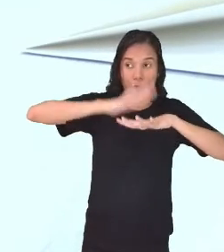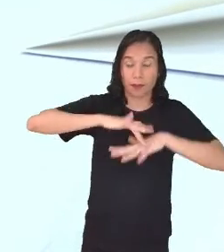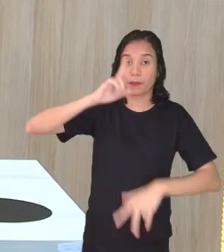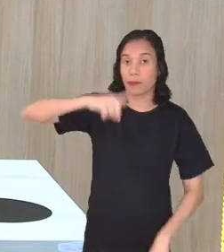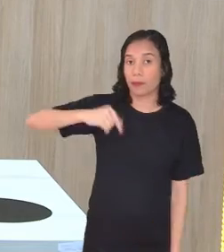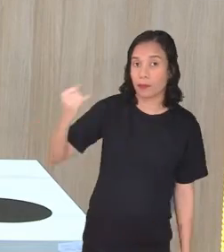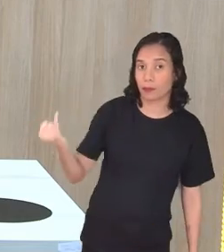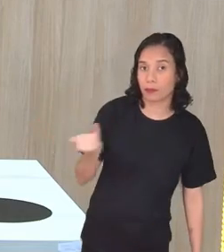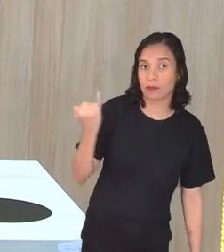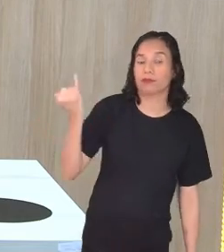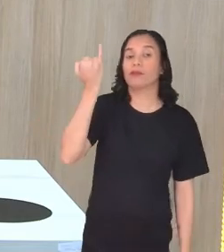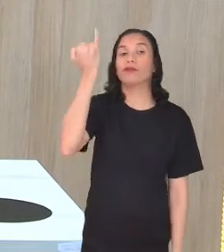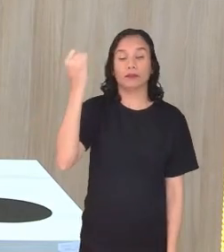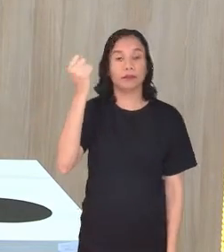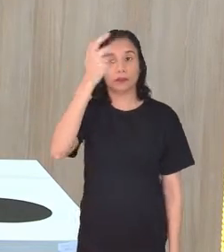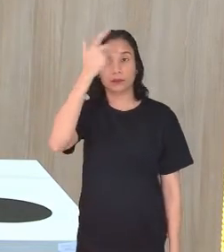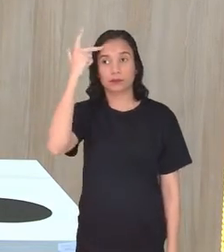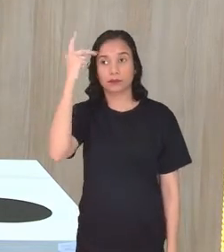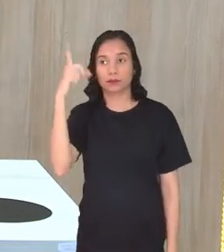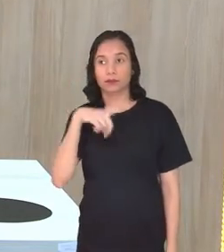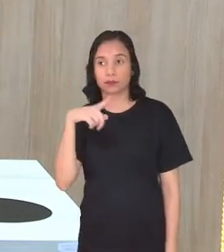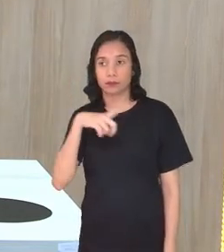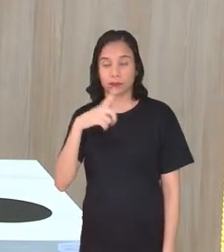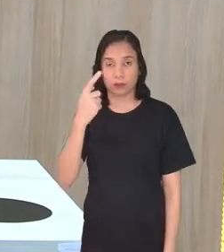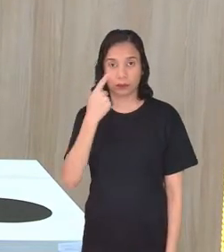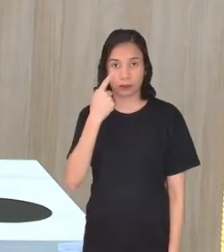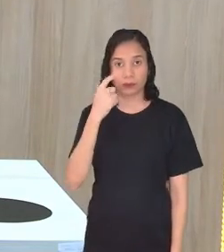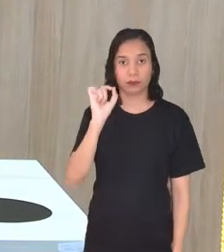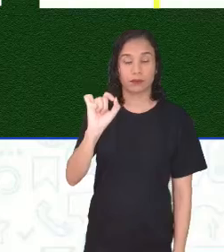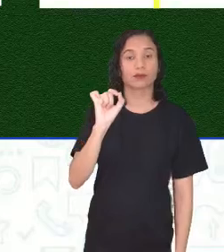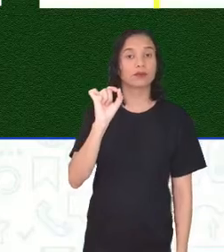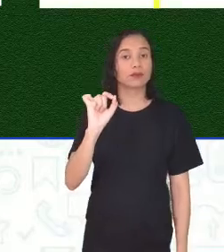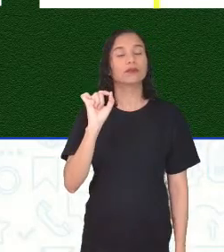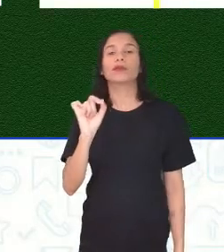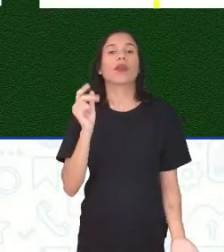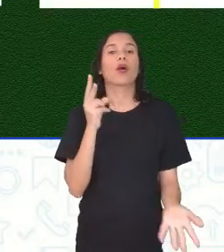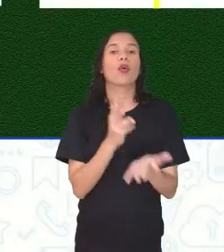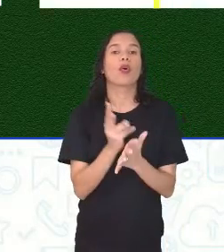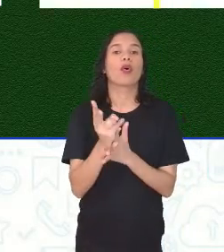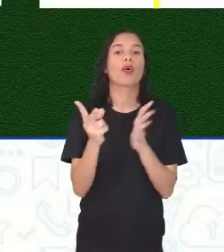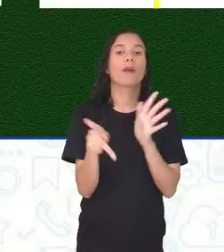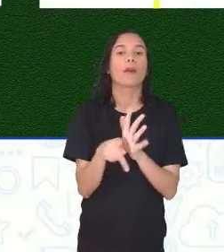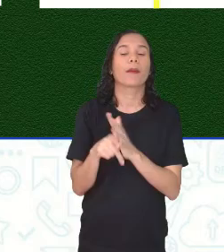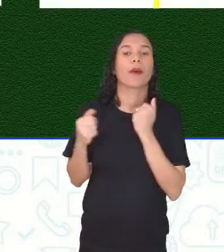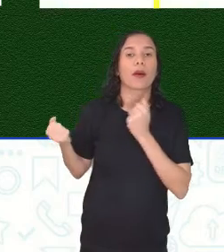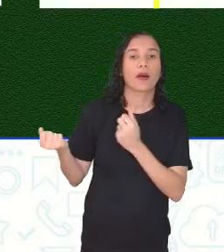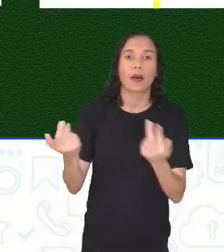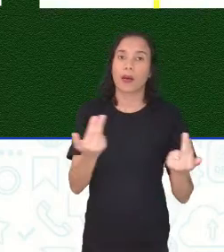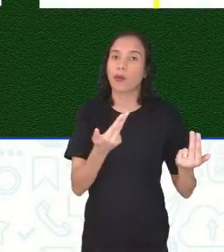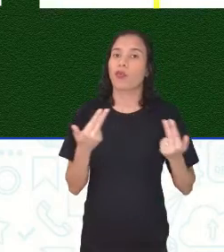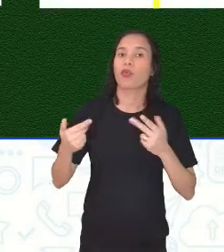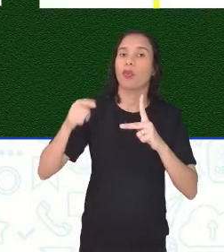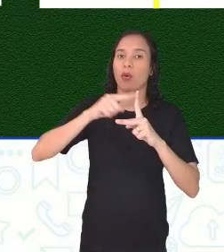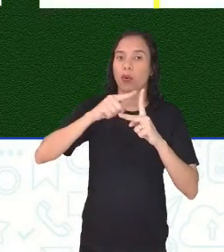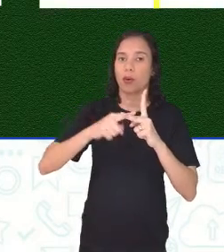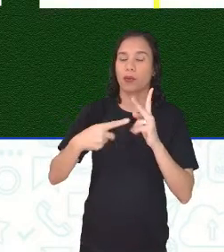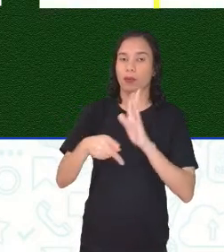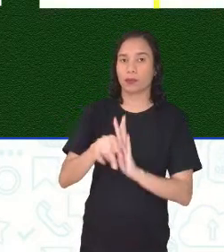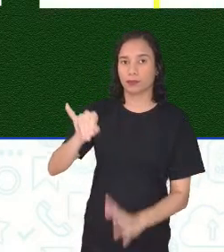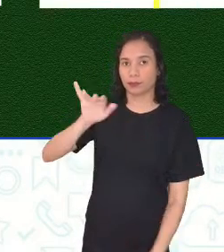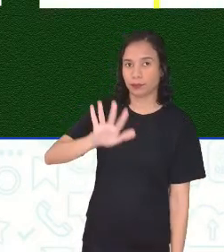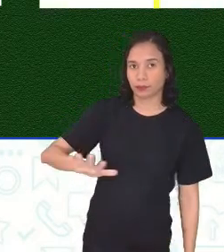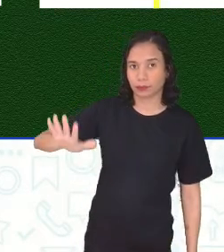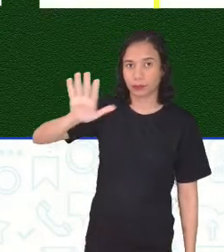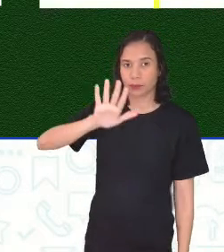é importante que você mantenha o mesmo ângulo da figura.